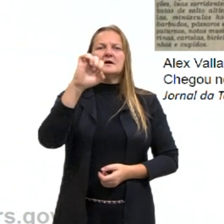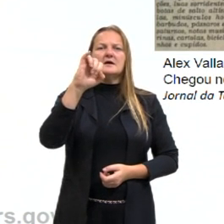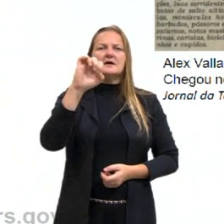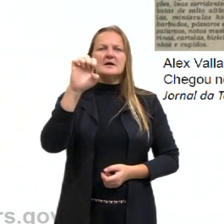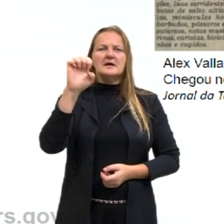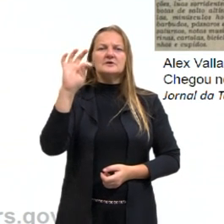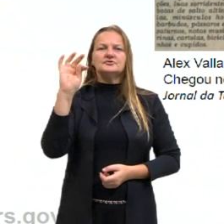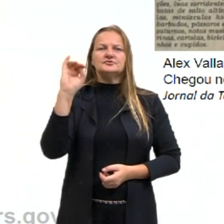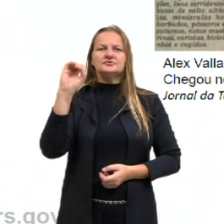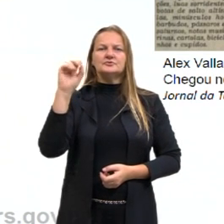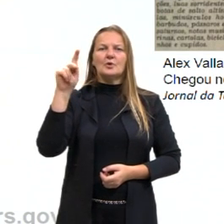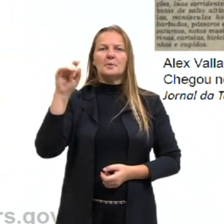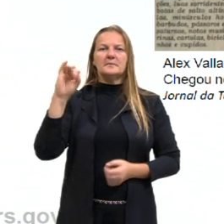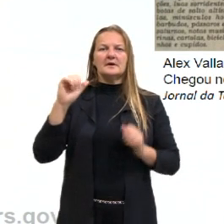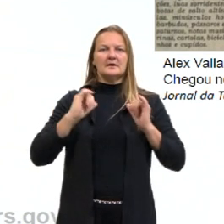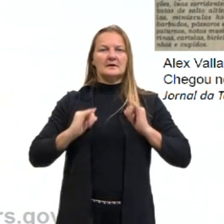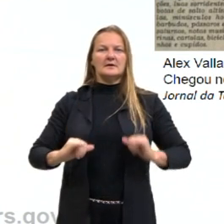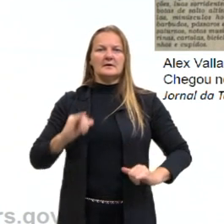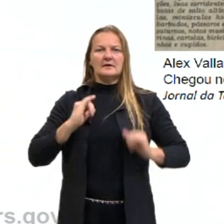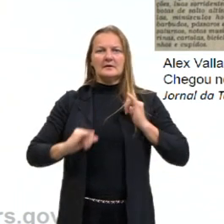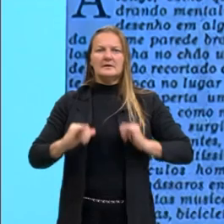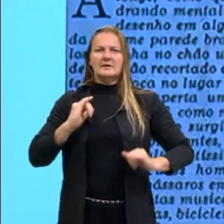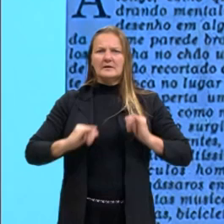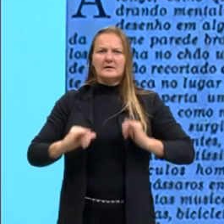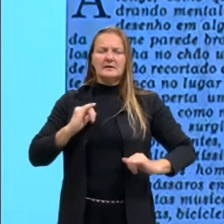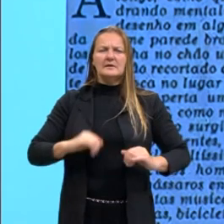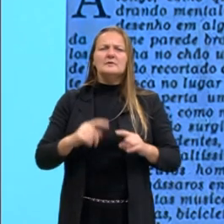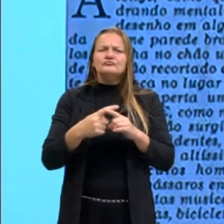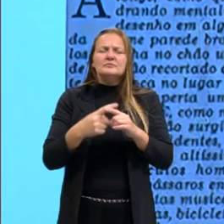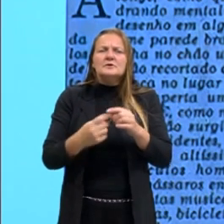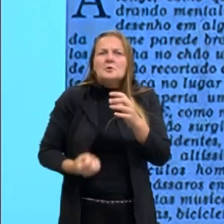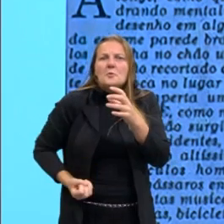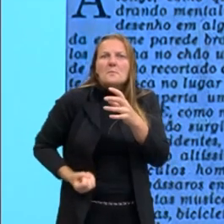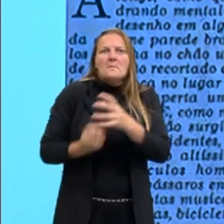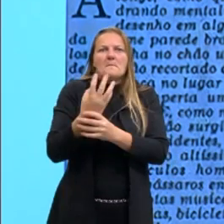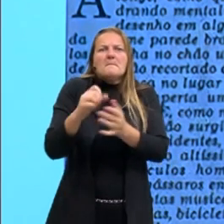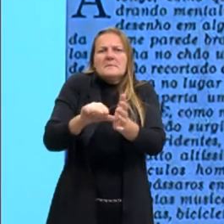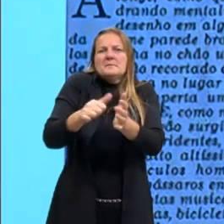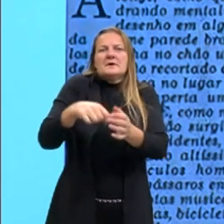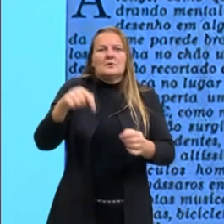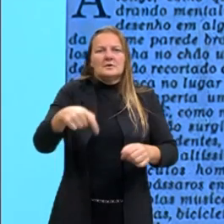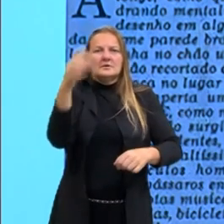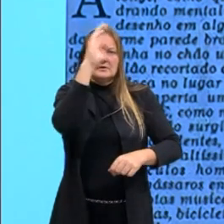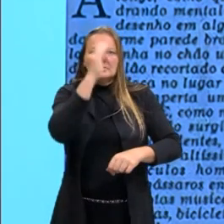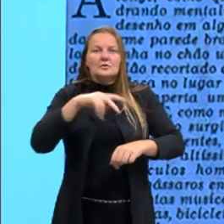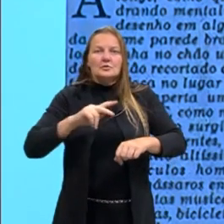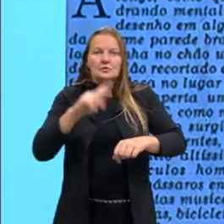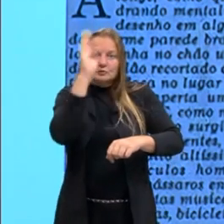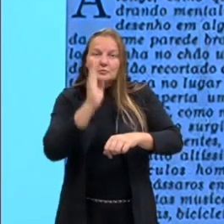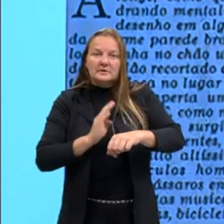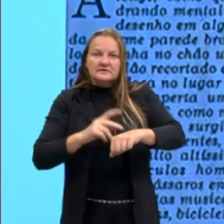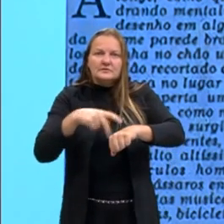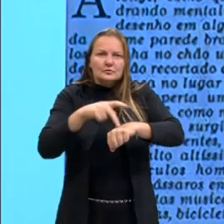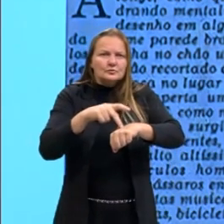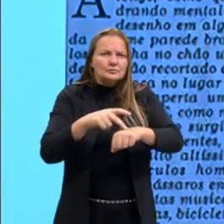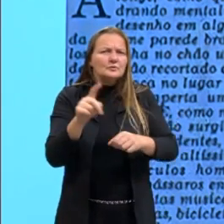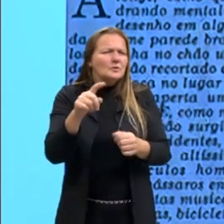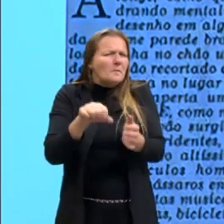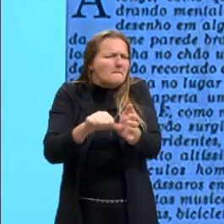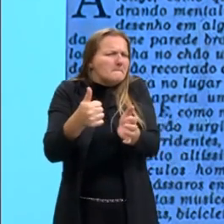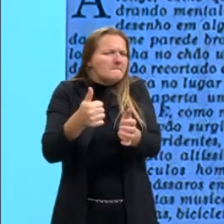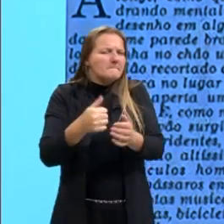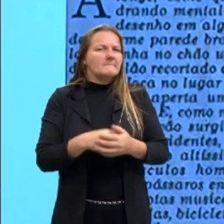1969 e ele foi um dos protagonistas do grafite aqui no Brasil. Esse recorte é muito interessante, porque